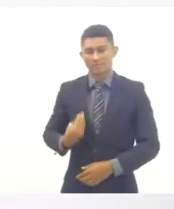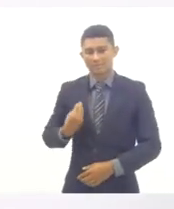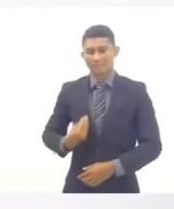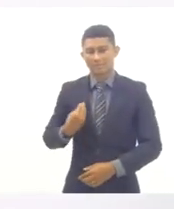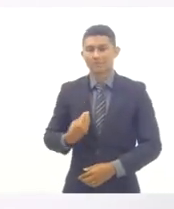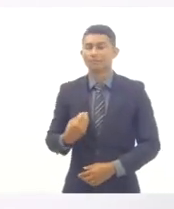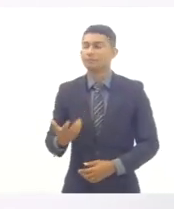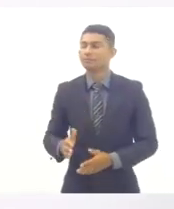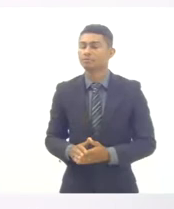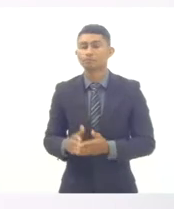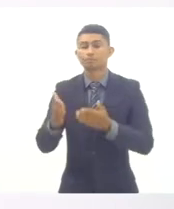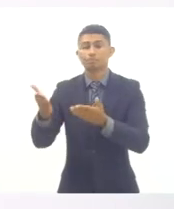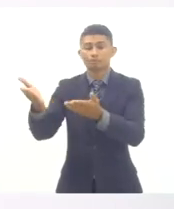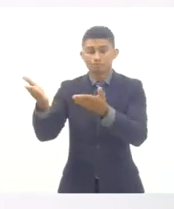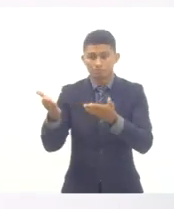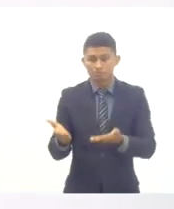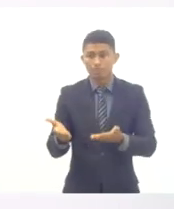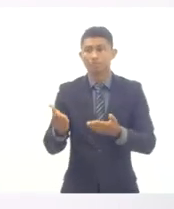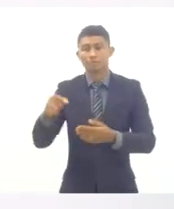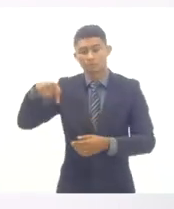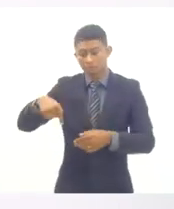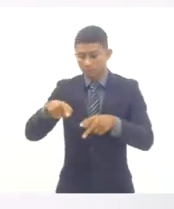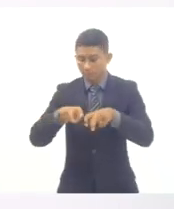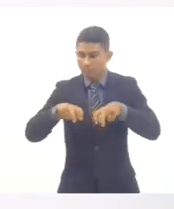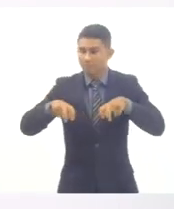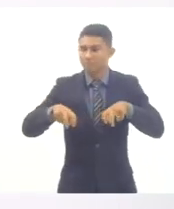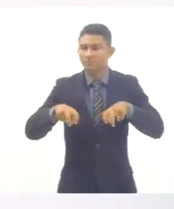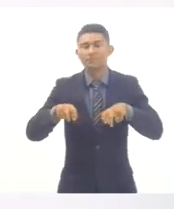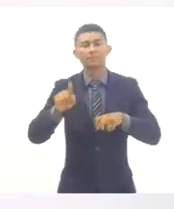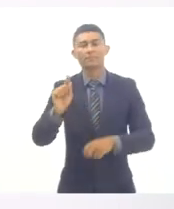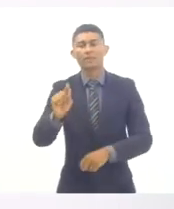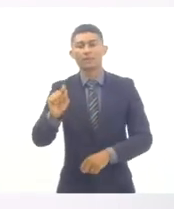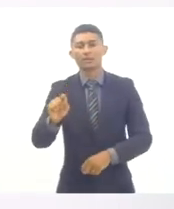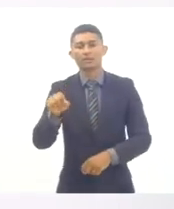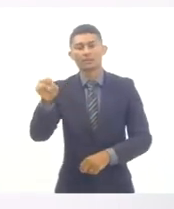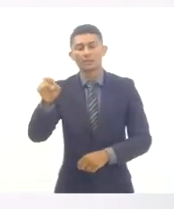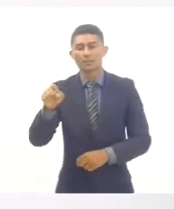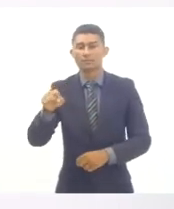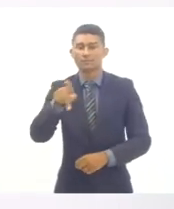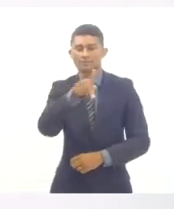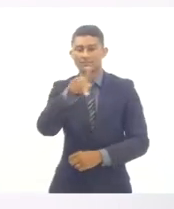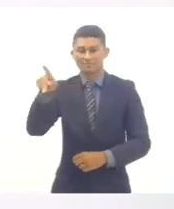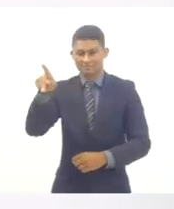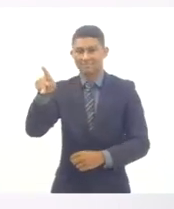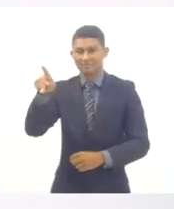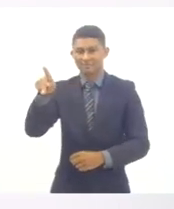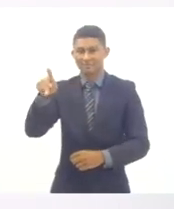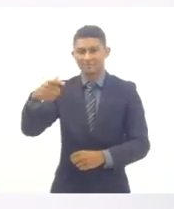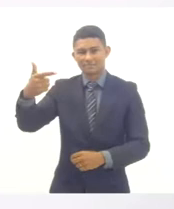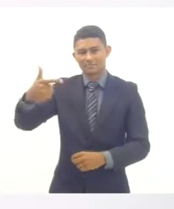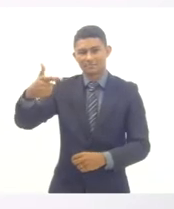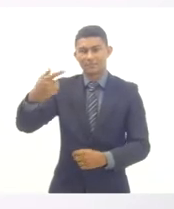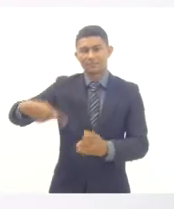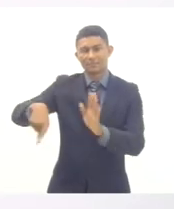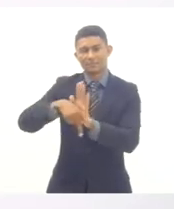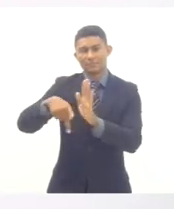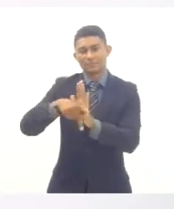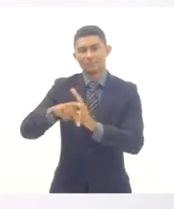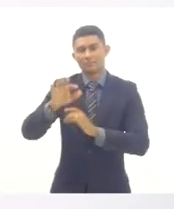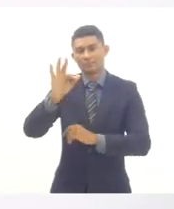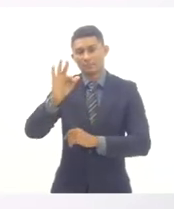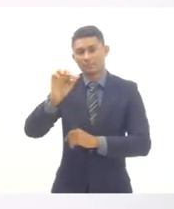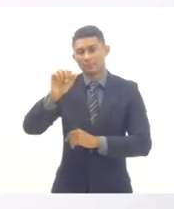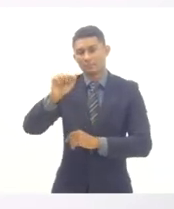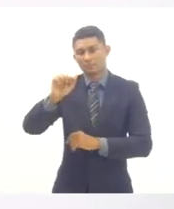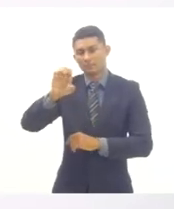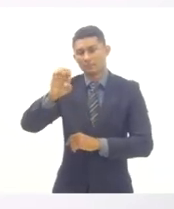começar chamando aqui para estar junto conosco aqui na mesa o vice-presidente da Faietec, da Fundação de